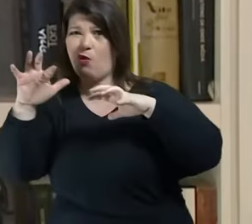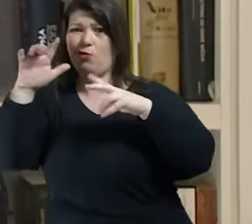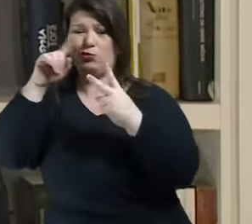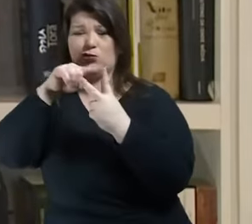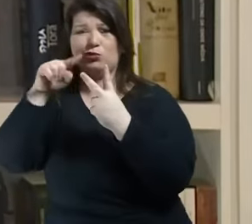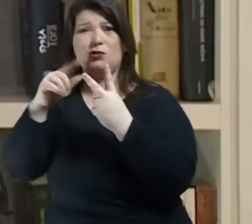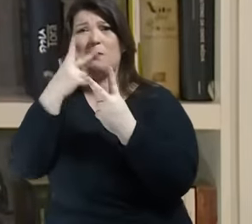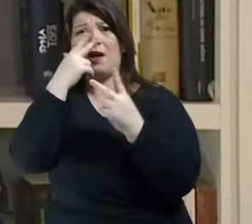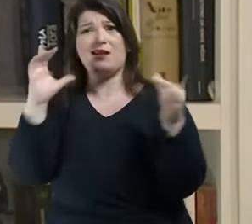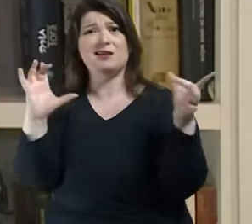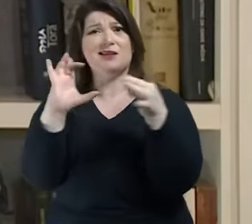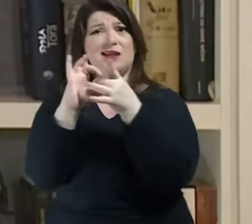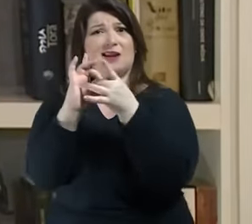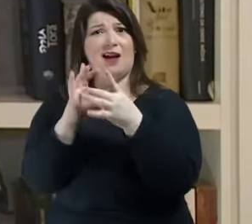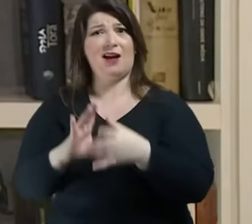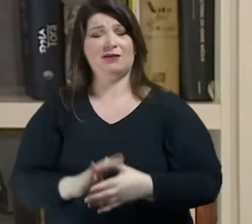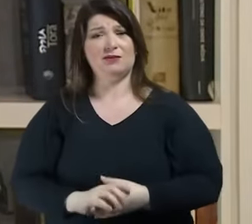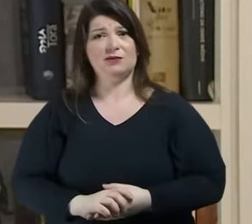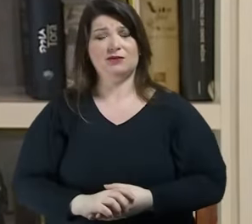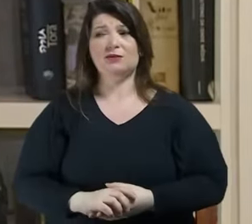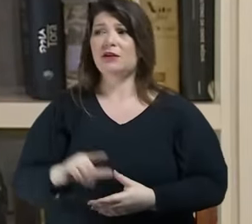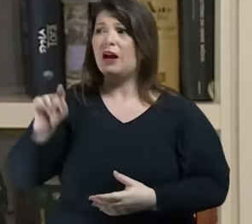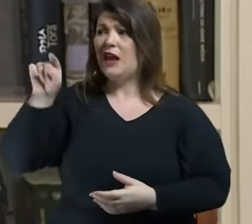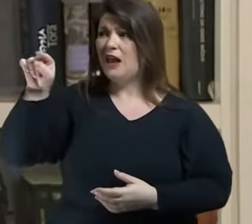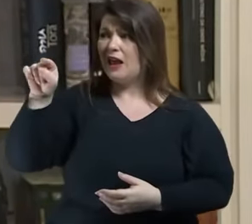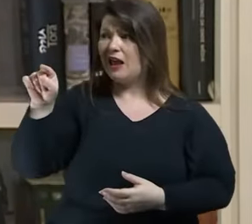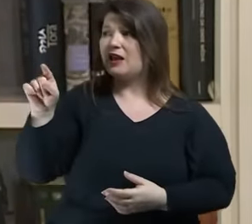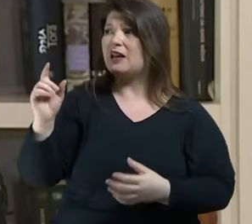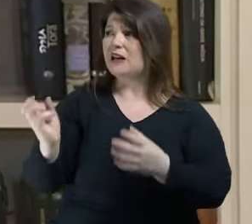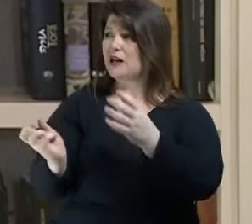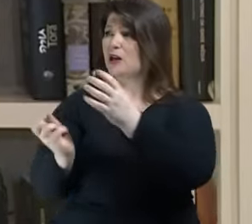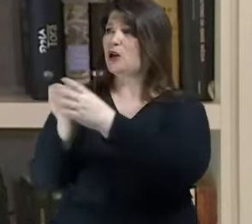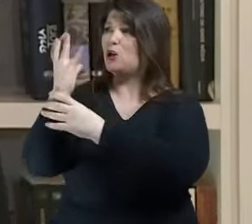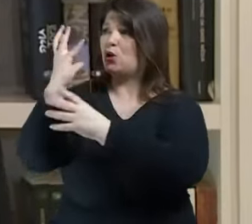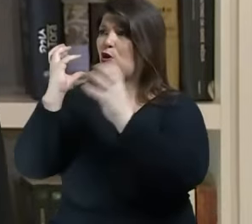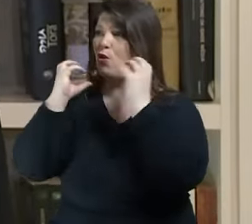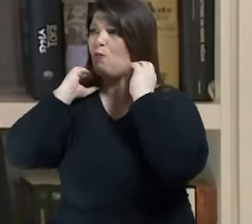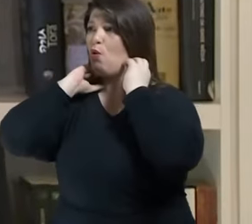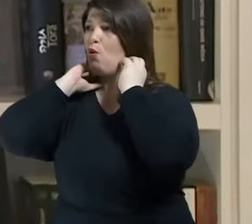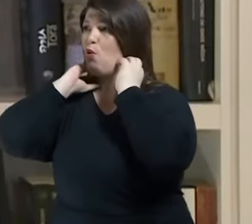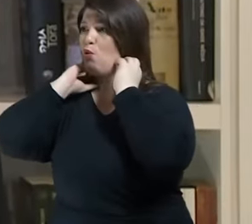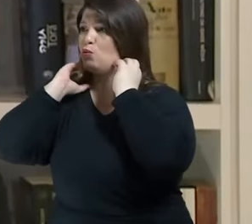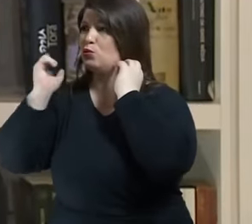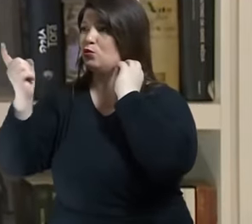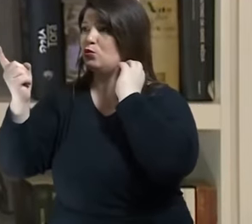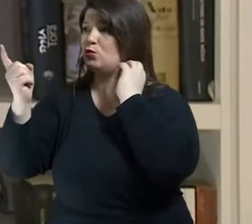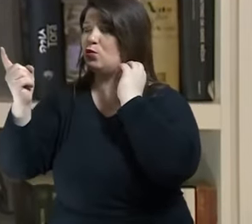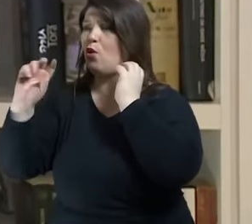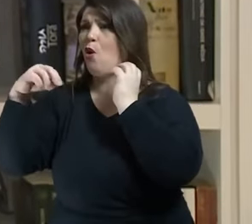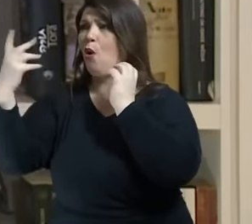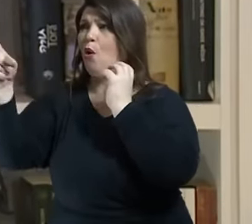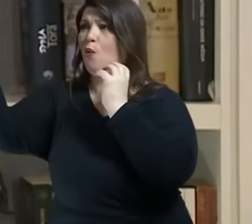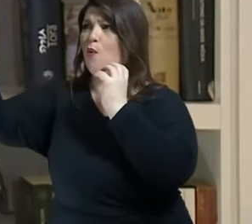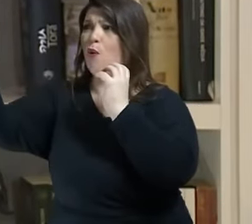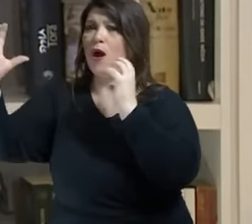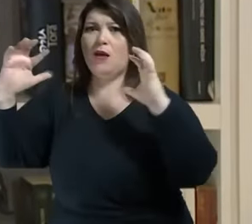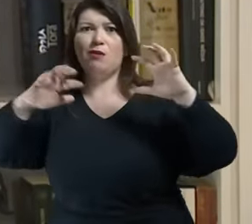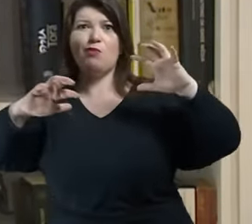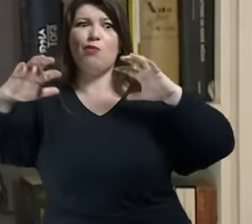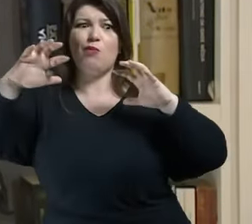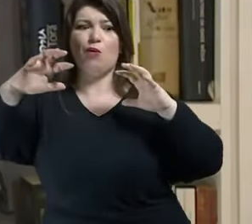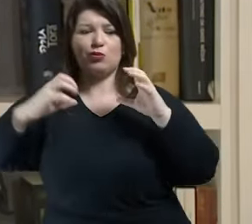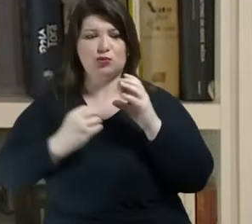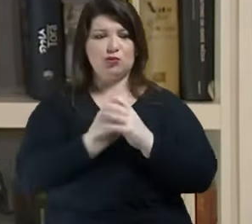foi doutor Vitor que criou o monstro ou se foi o monstro que tornou o doutor Vitor ser quem ele era